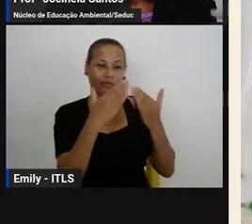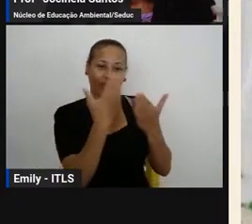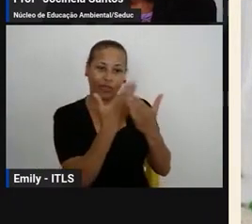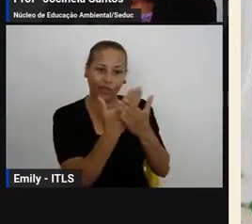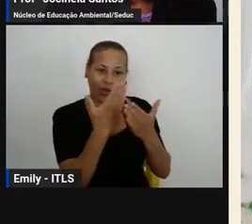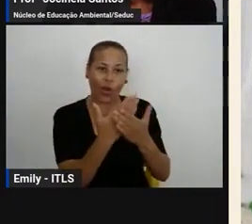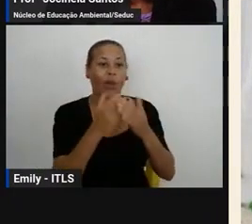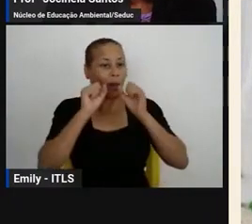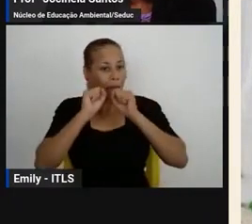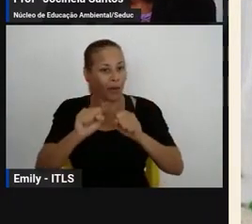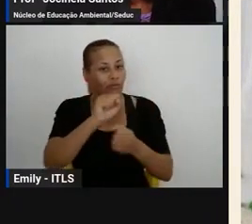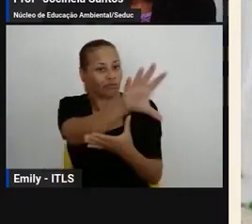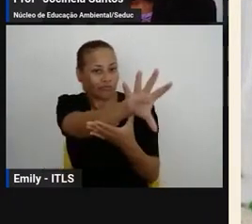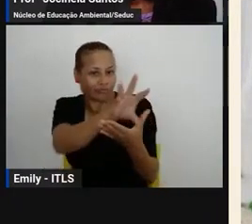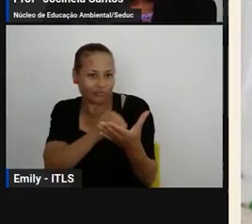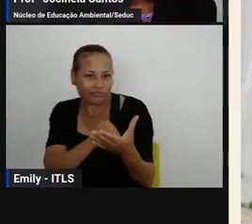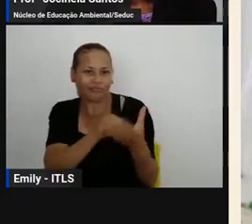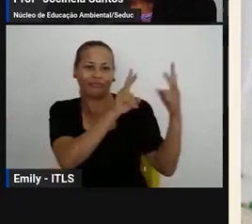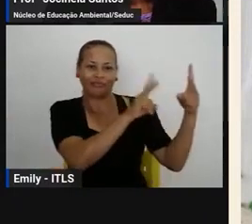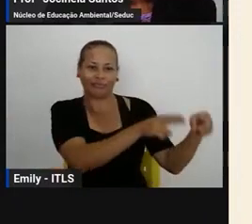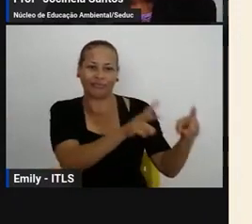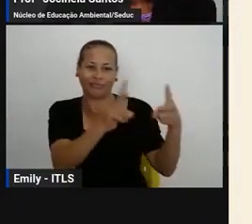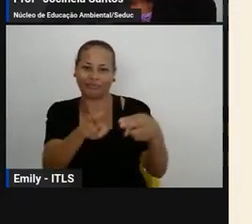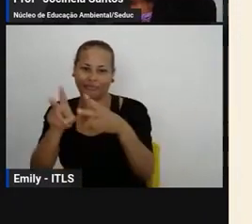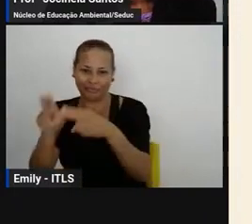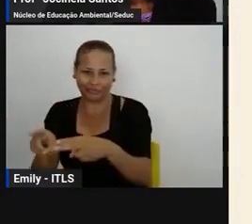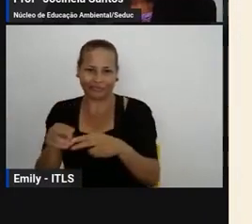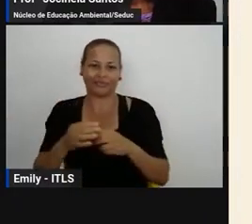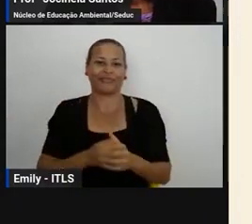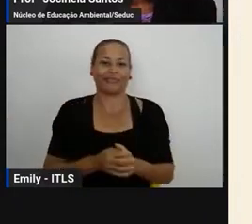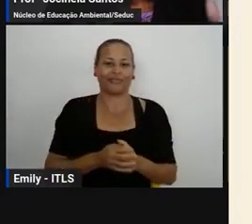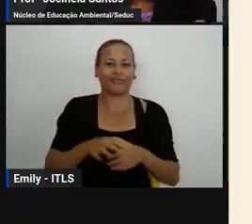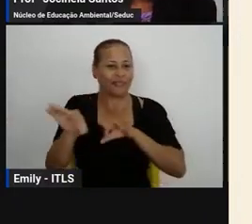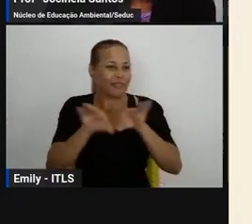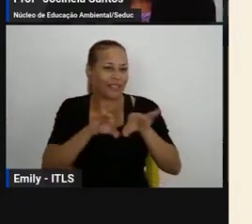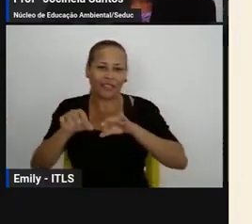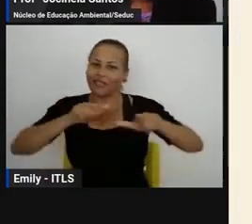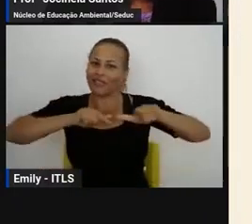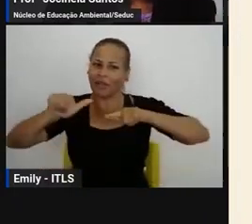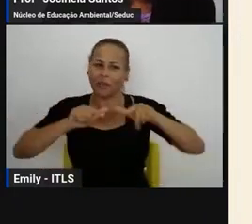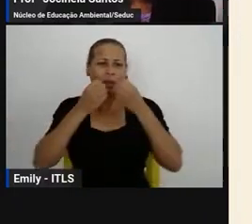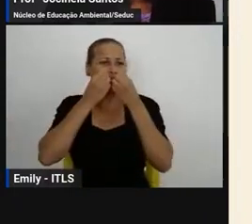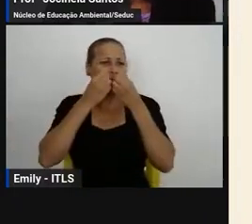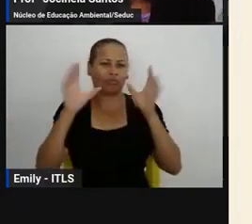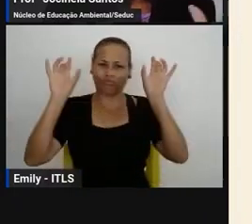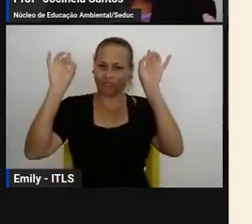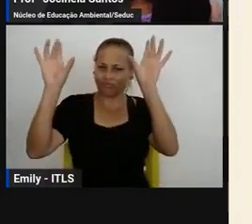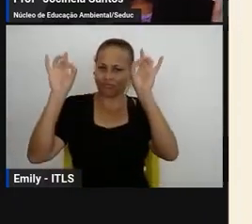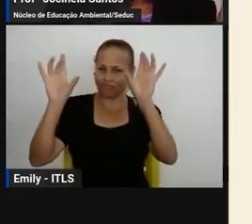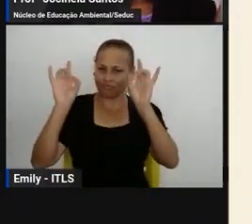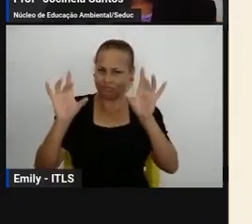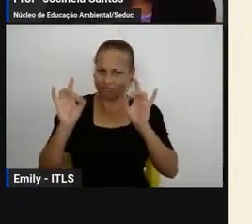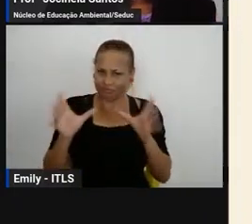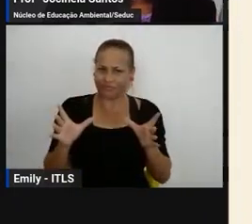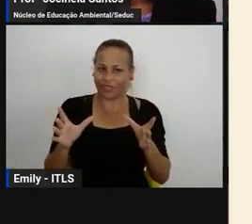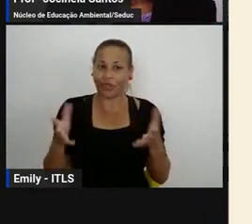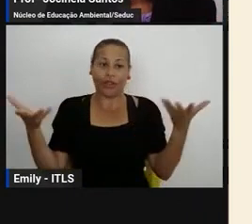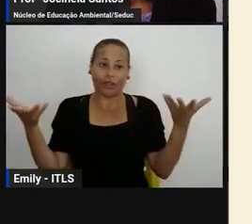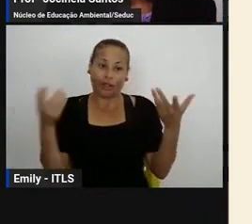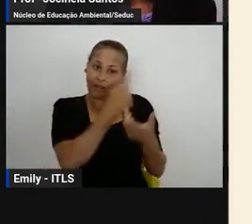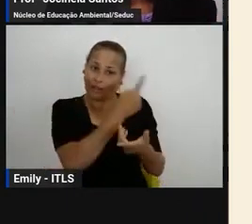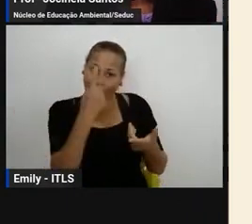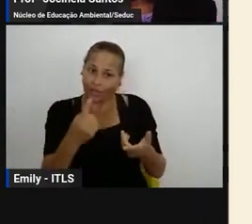aqui tem outros trabalhos desenvolvidos e eu gostaria de trazer para vocês para a gente caminhar já para o final